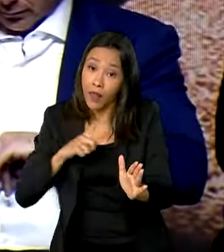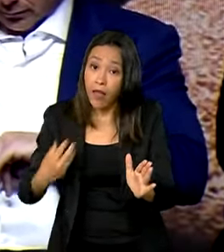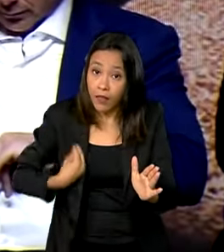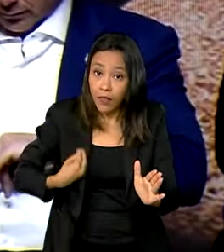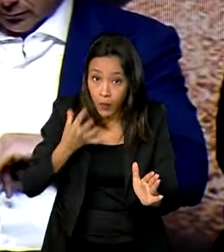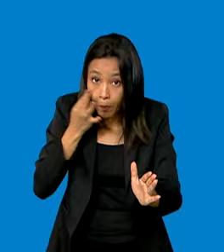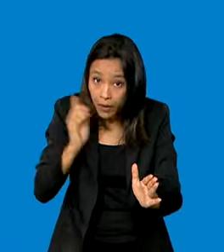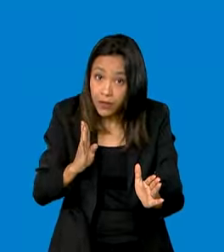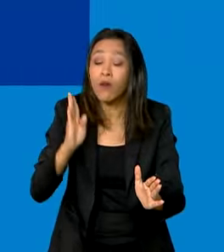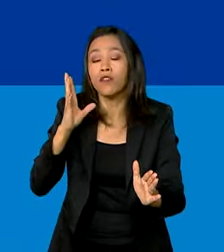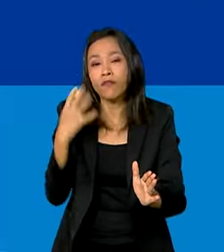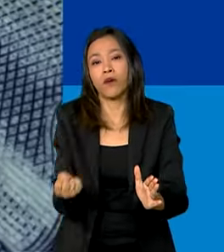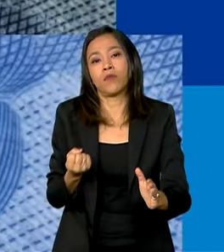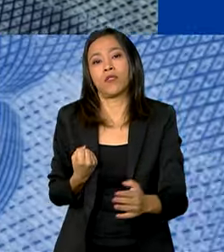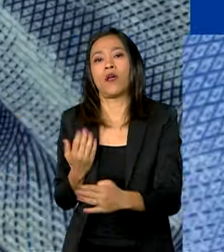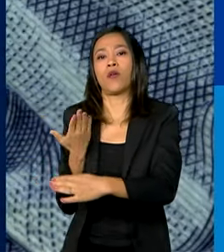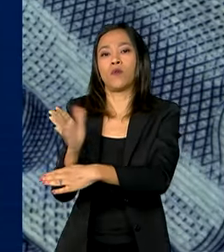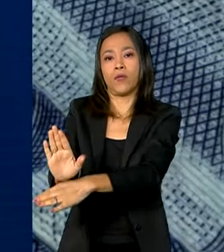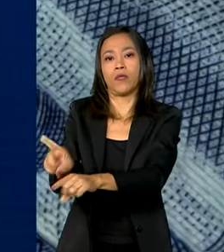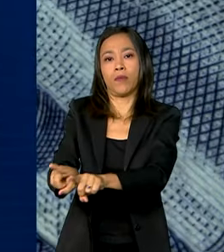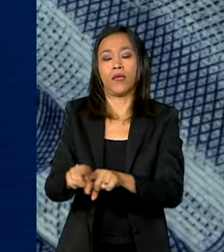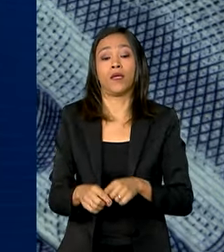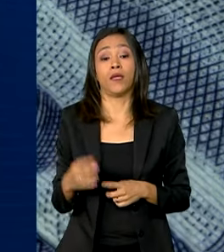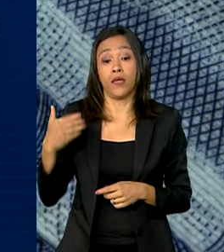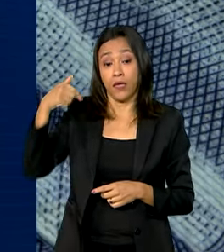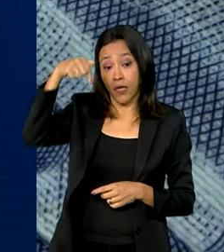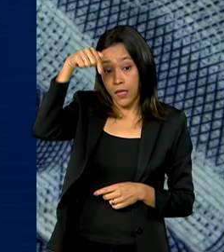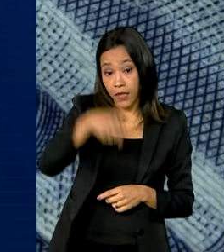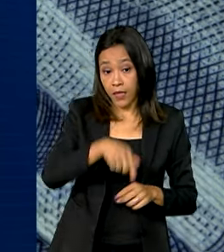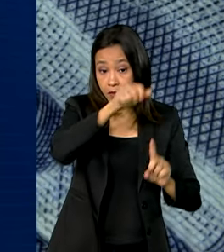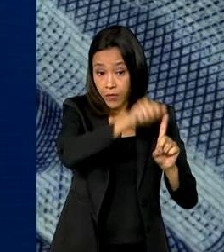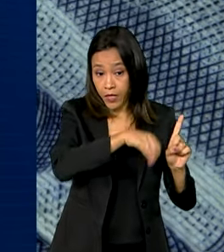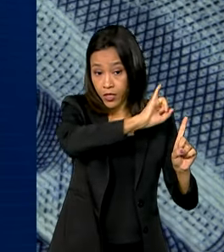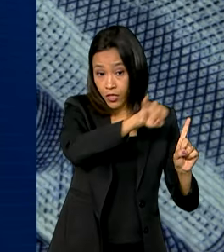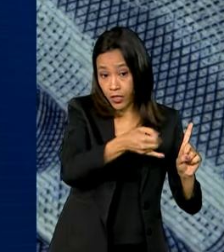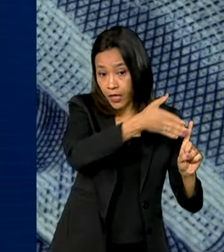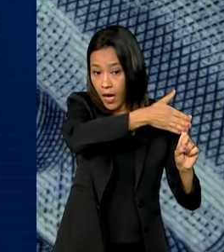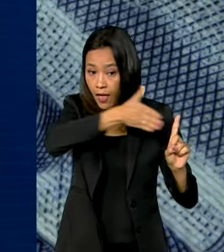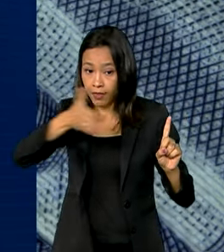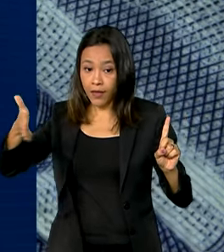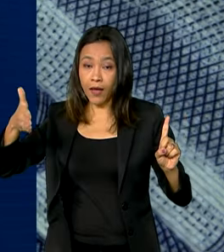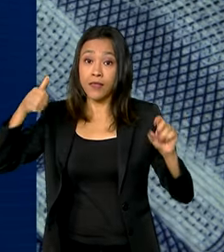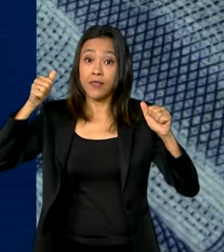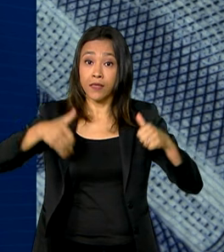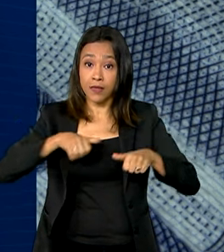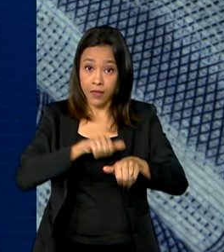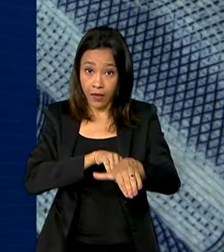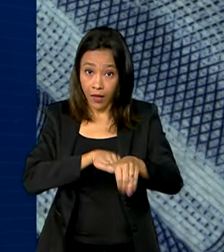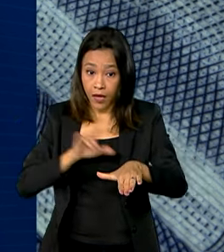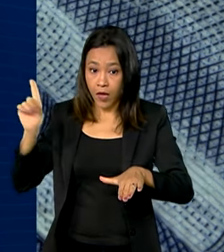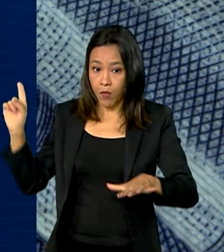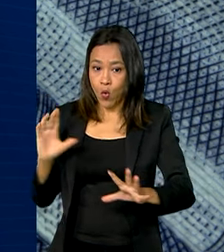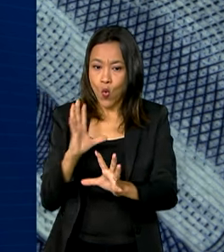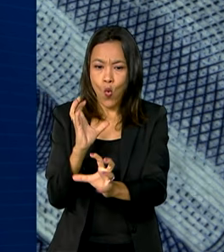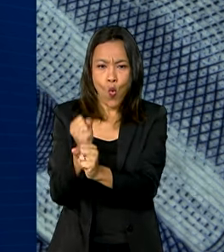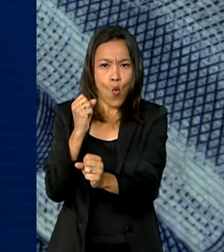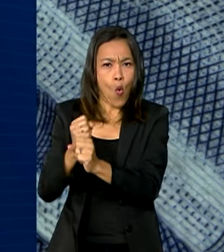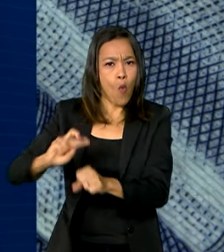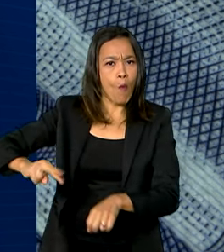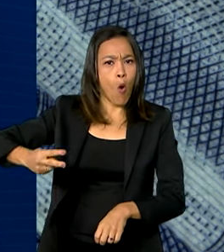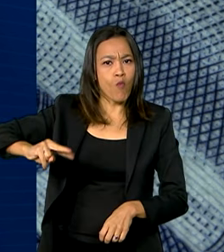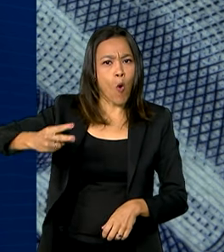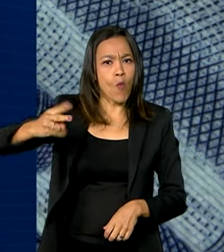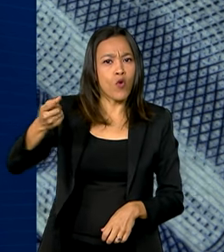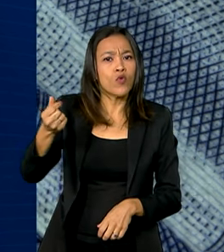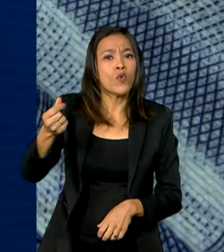a gente vai ajudar. De janeiro a setembro deste ano, o banco registrou lucro líquido recorrente de